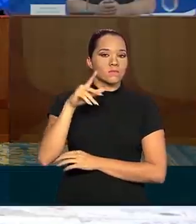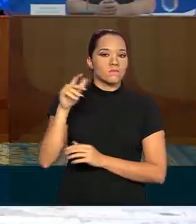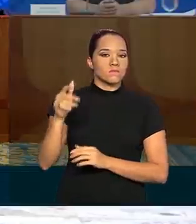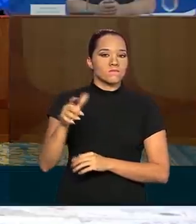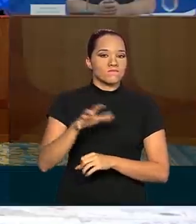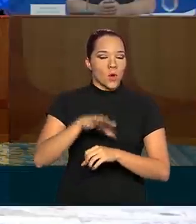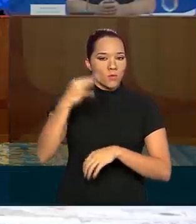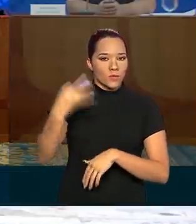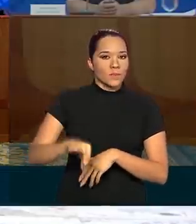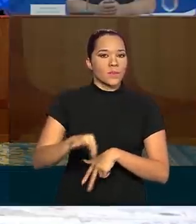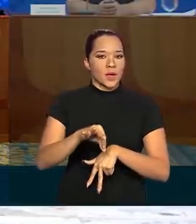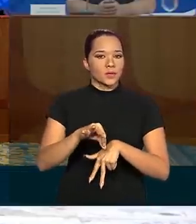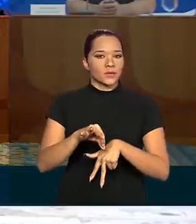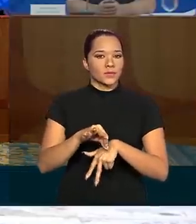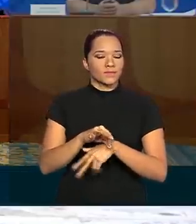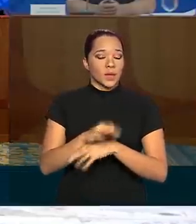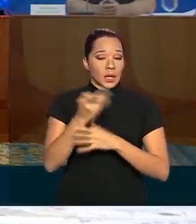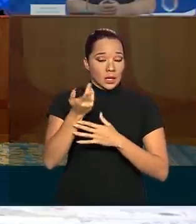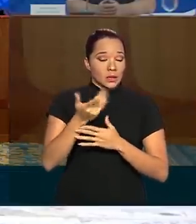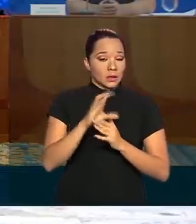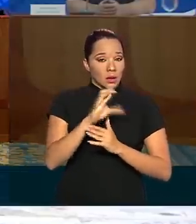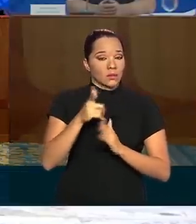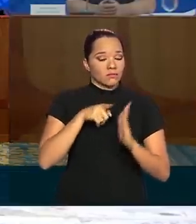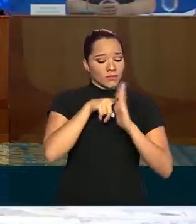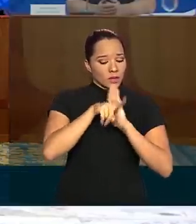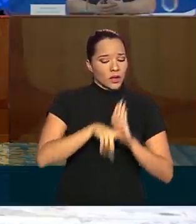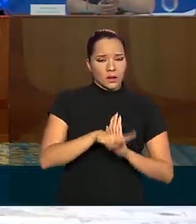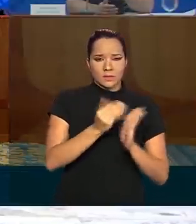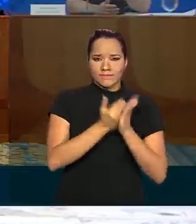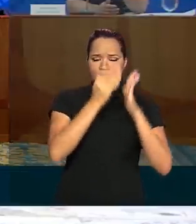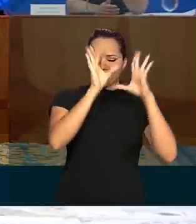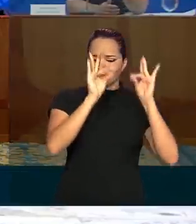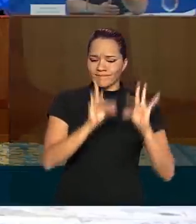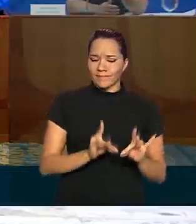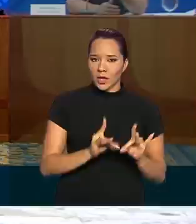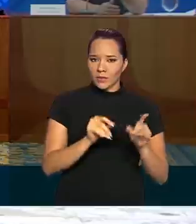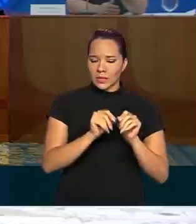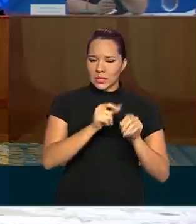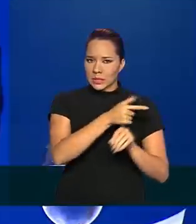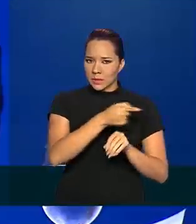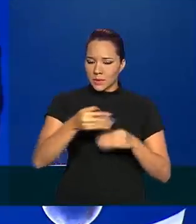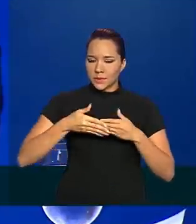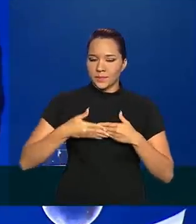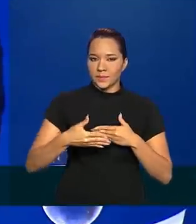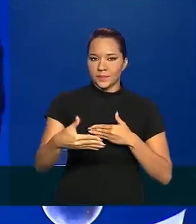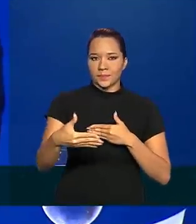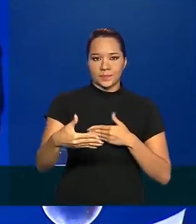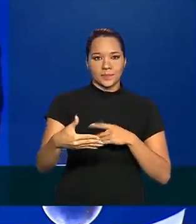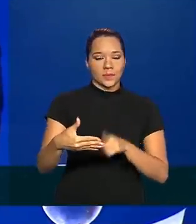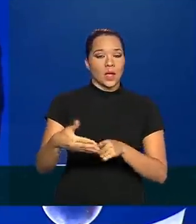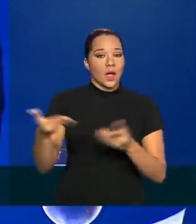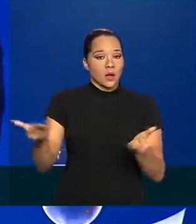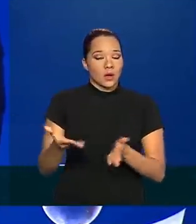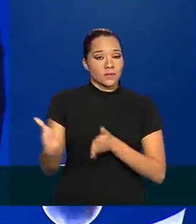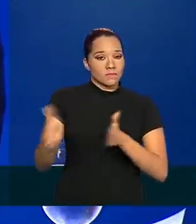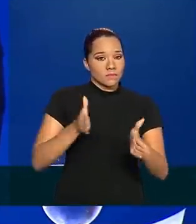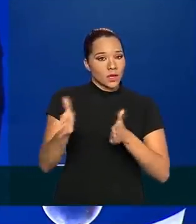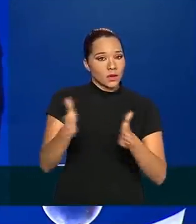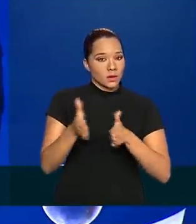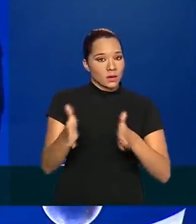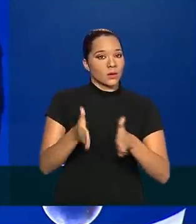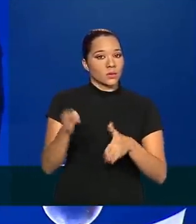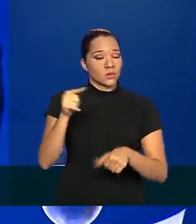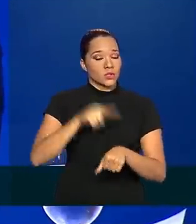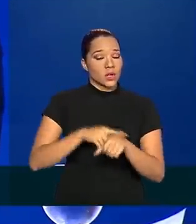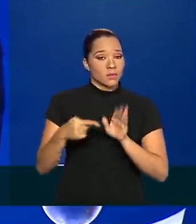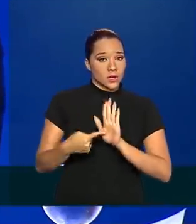Claro que tem uma série de análises mais complexas que nós vamos fazer ao longo das próximas semanas. Nesse período de tempo de